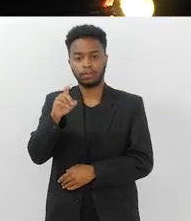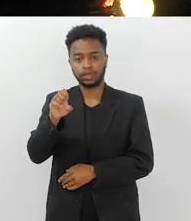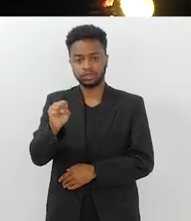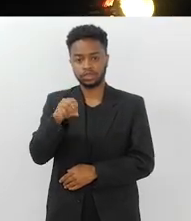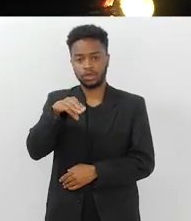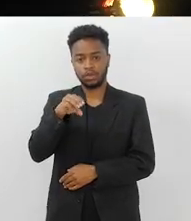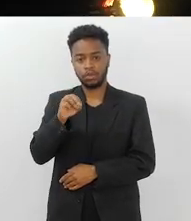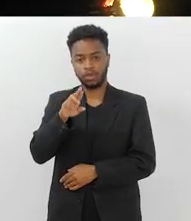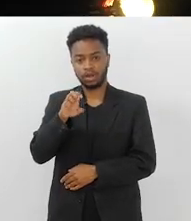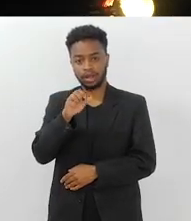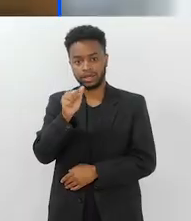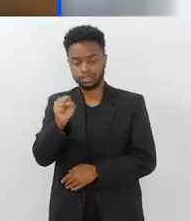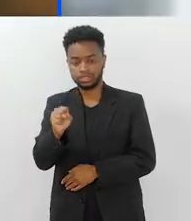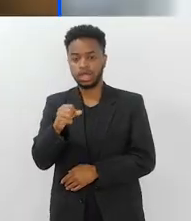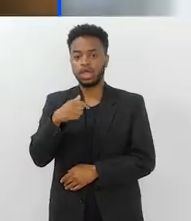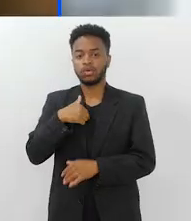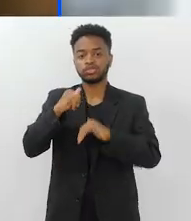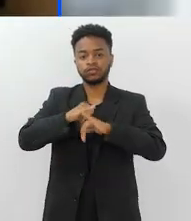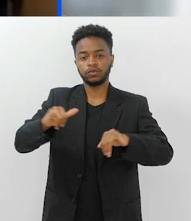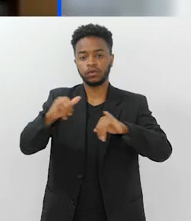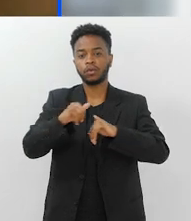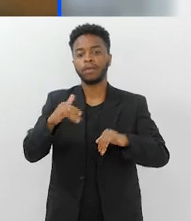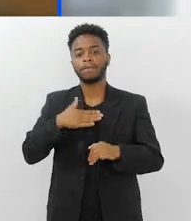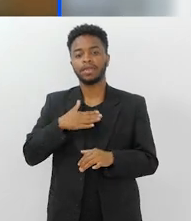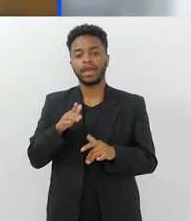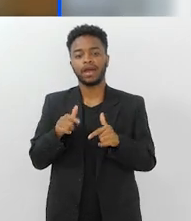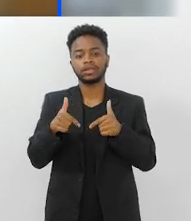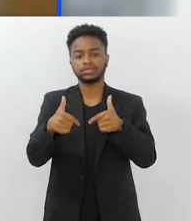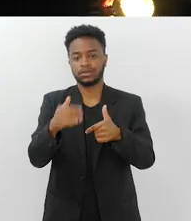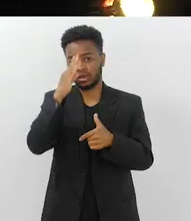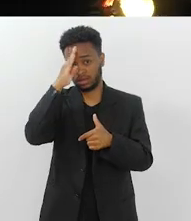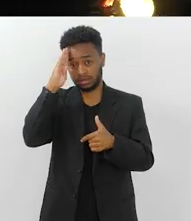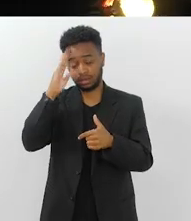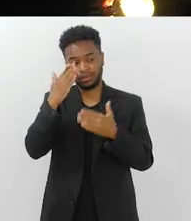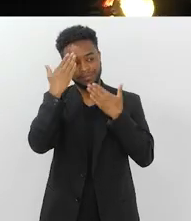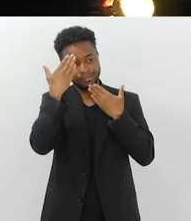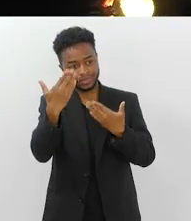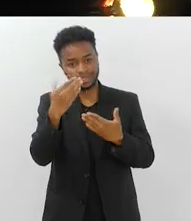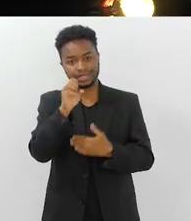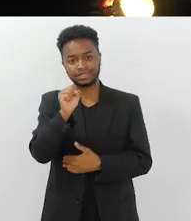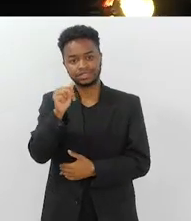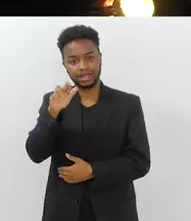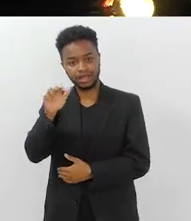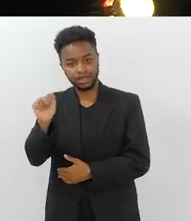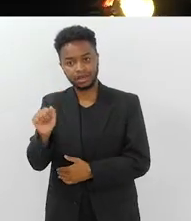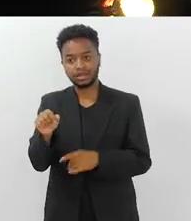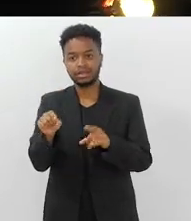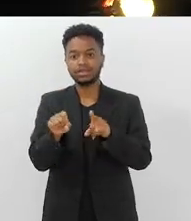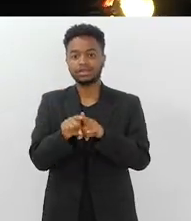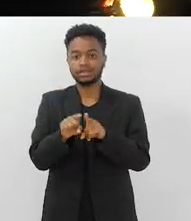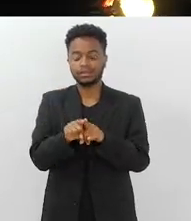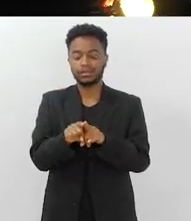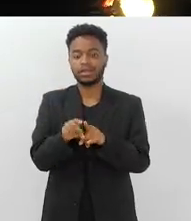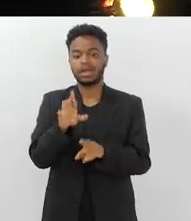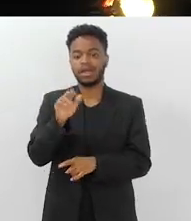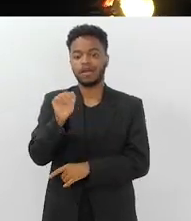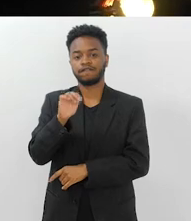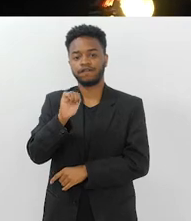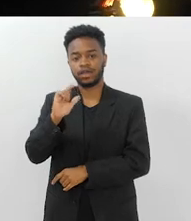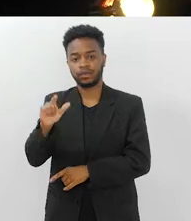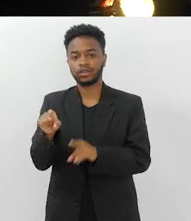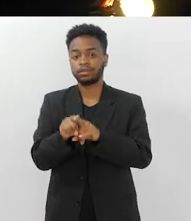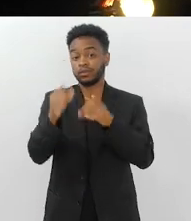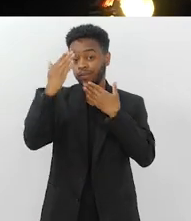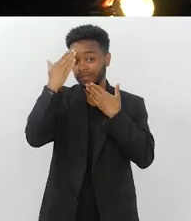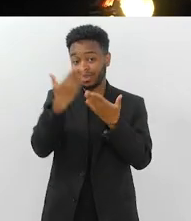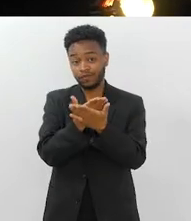as minhas atividades acadêmicas. Muito obrigada Sara, muito obrigada doutora Sara e doutor